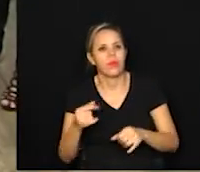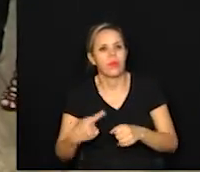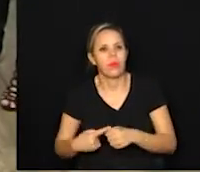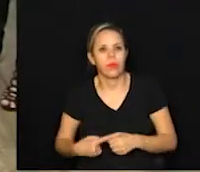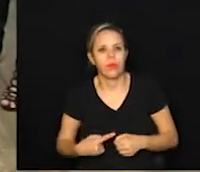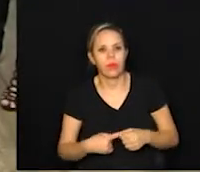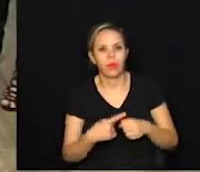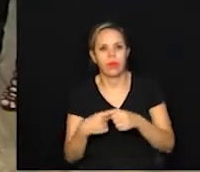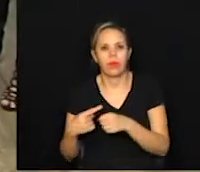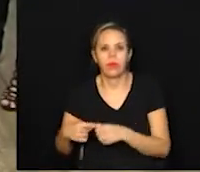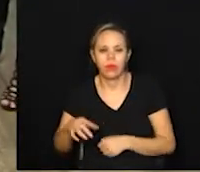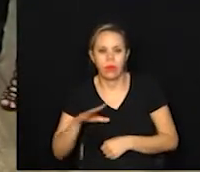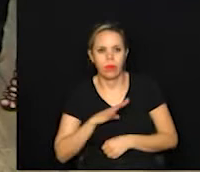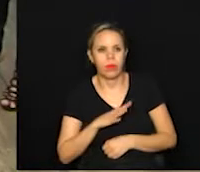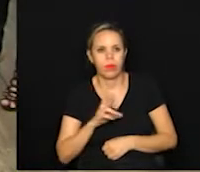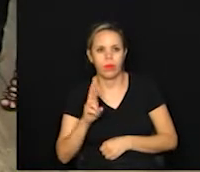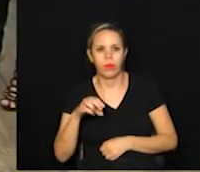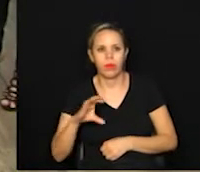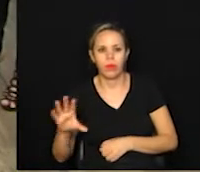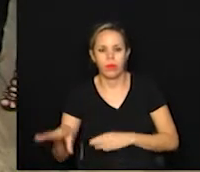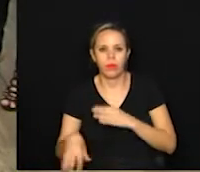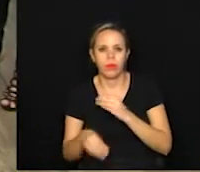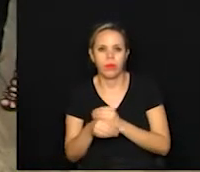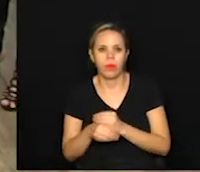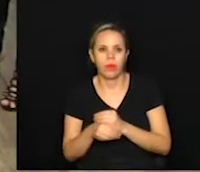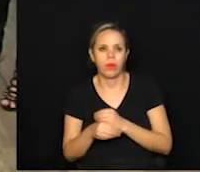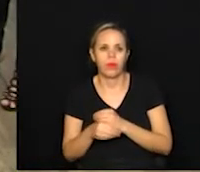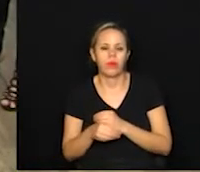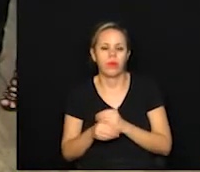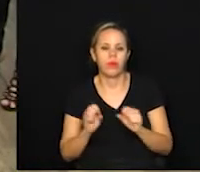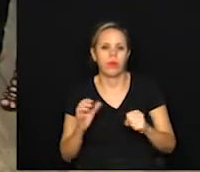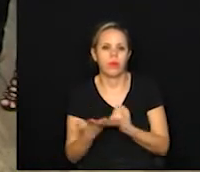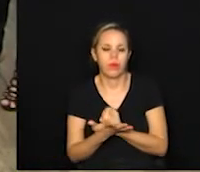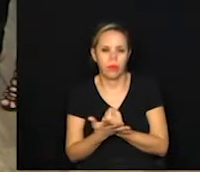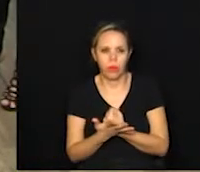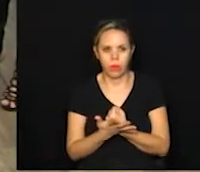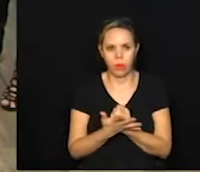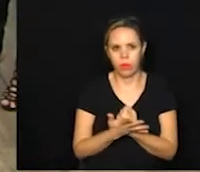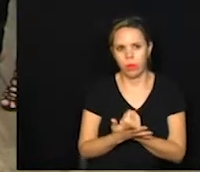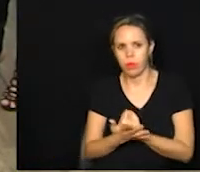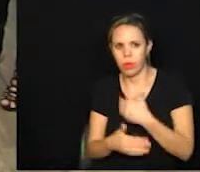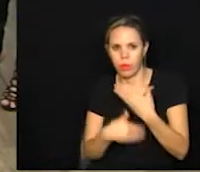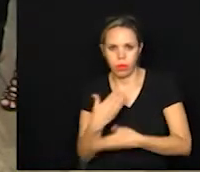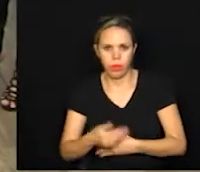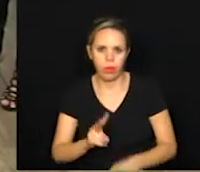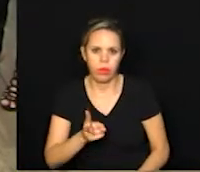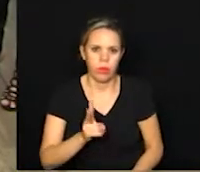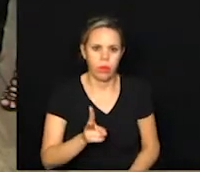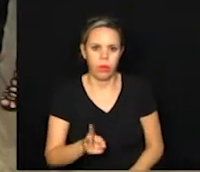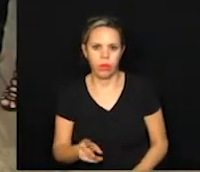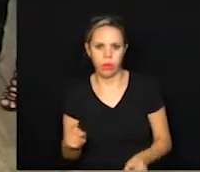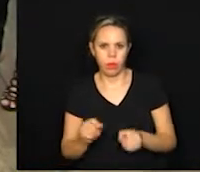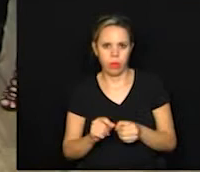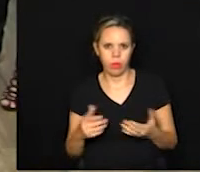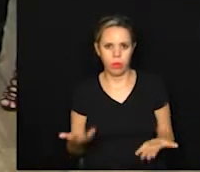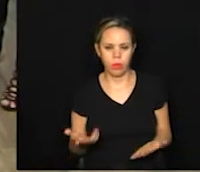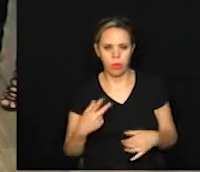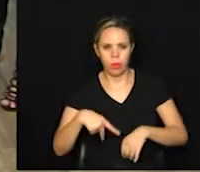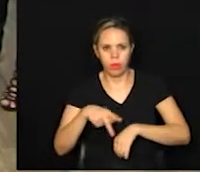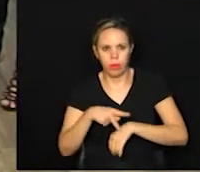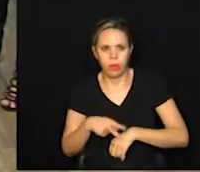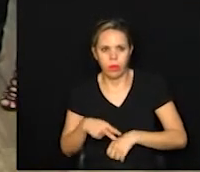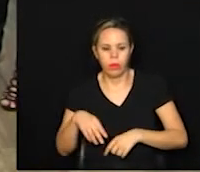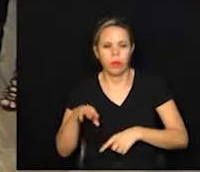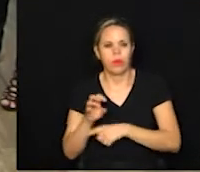metrópole. E a gente começa atualizando os casos da Covid-19 diariamente, a gente sempre faz isso no nosso país,